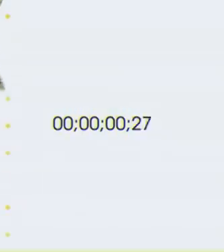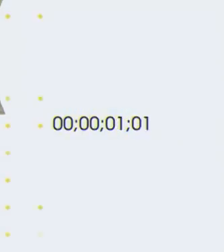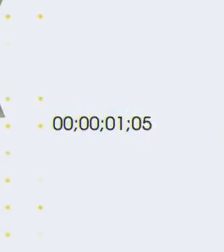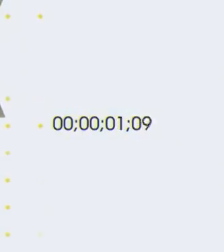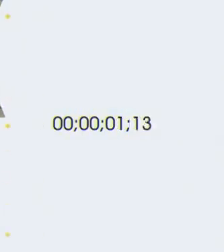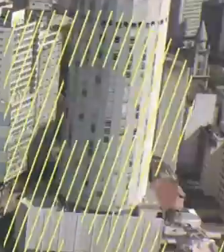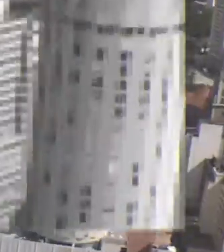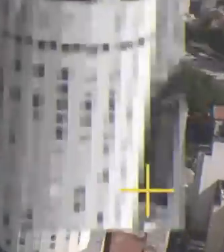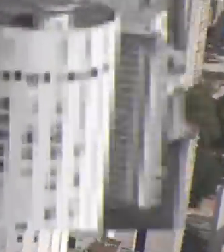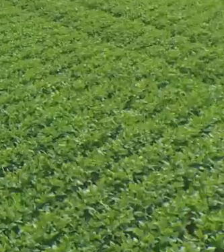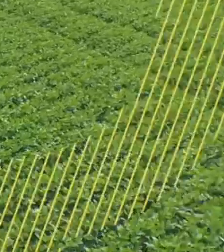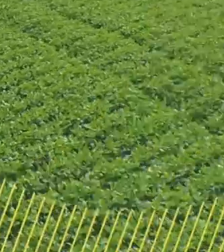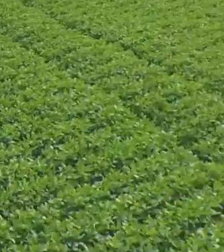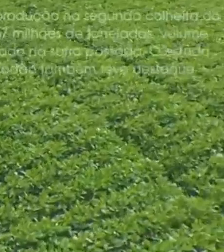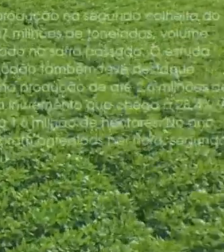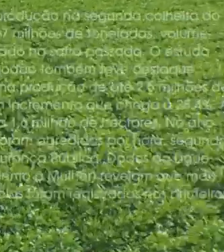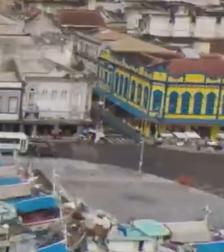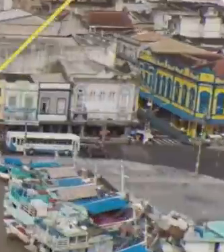Acompanhe a gente